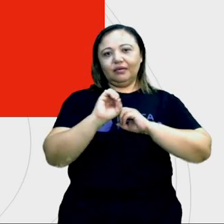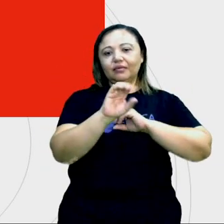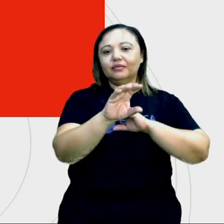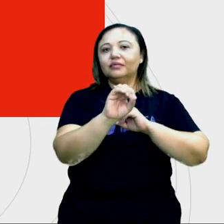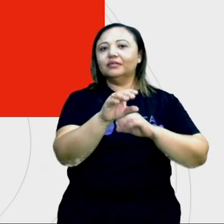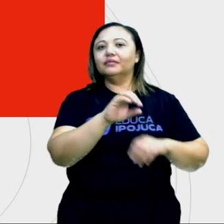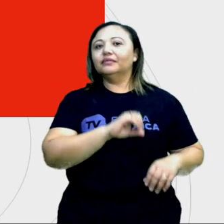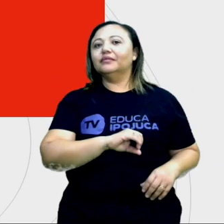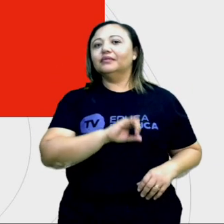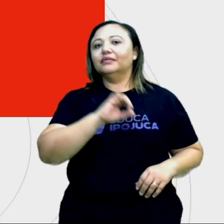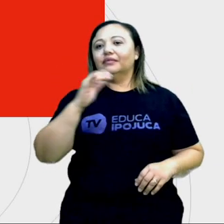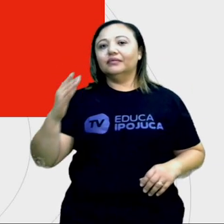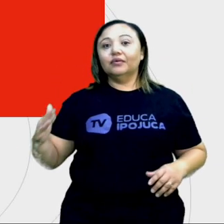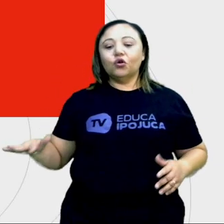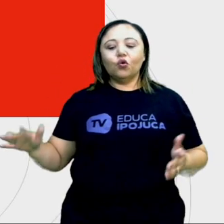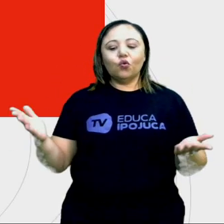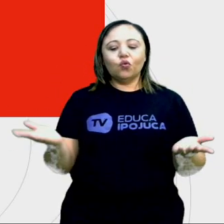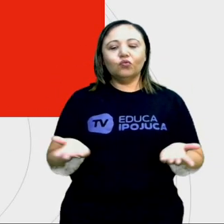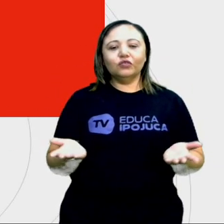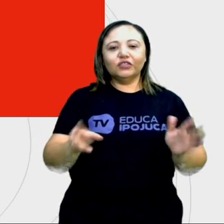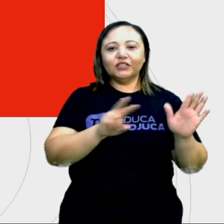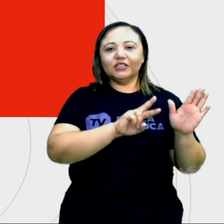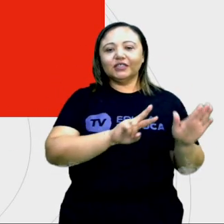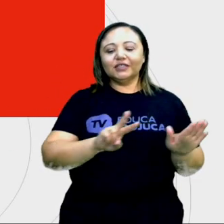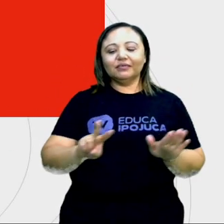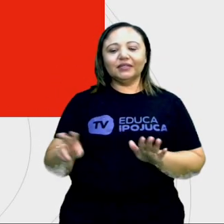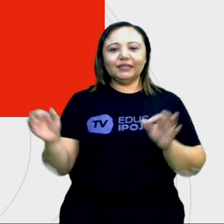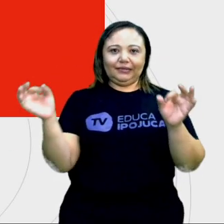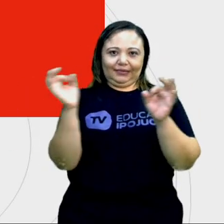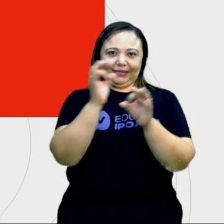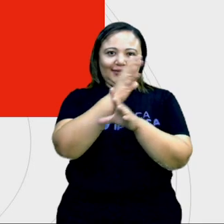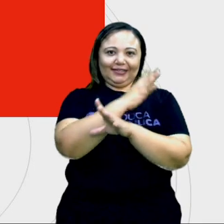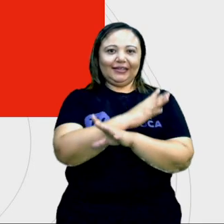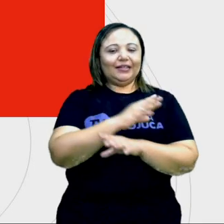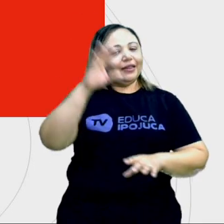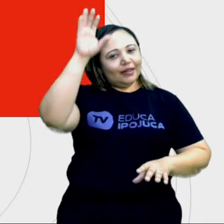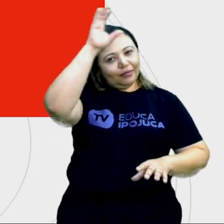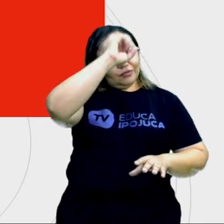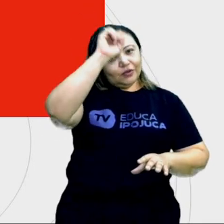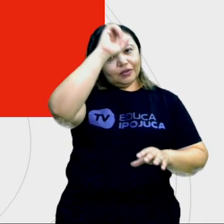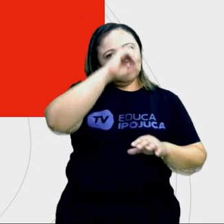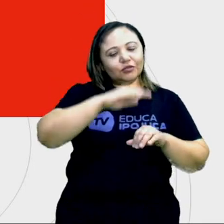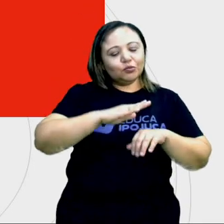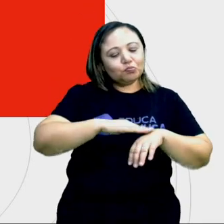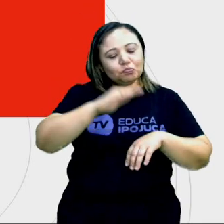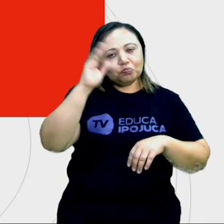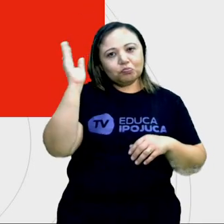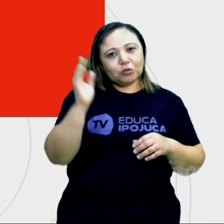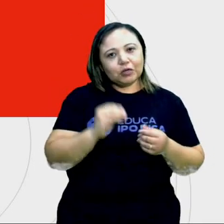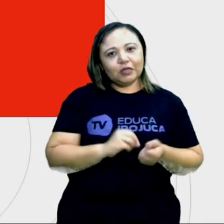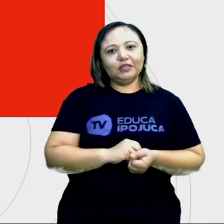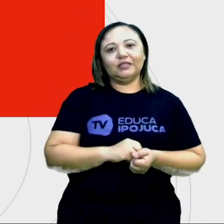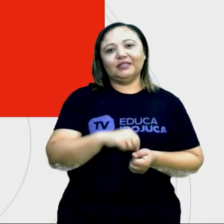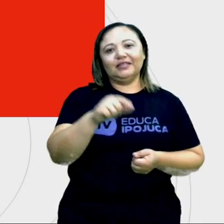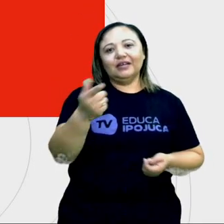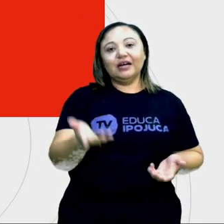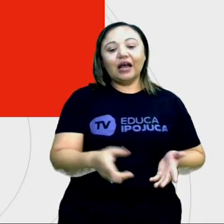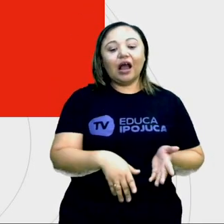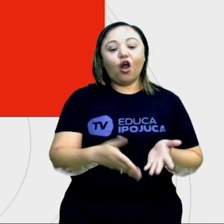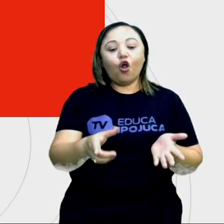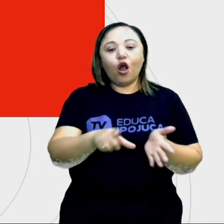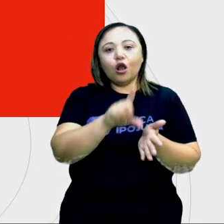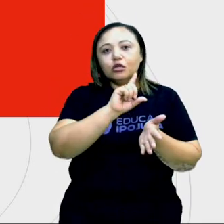hoje estamos encerrando uma semana que foi cheia de aprendizado. Mas antes, nós vamos aprender